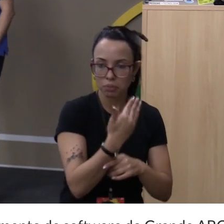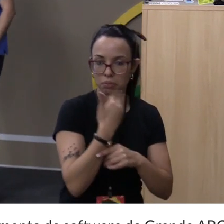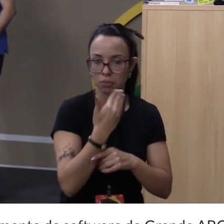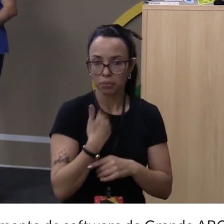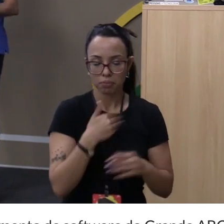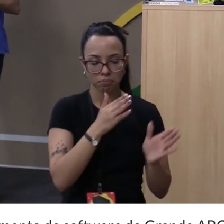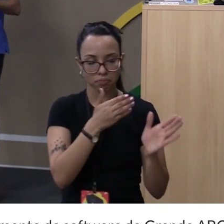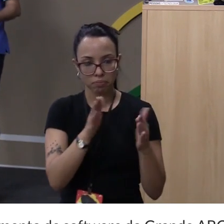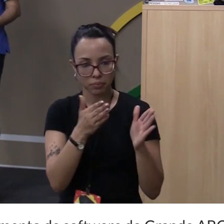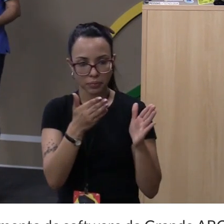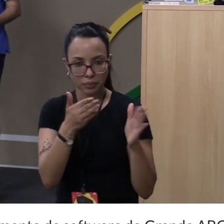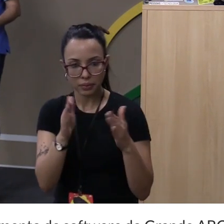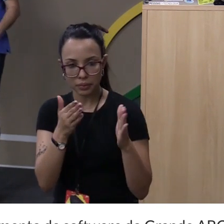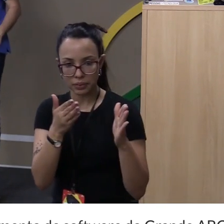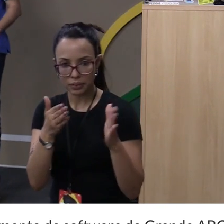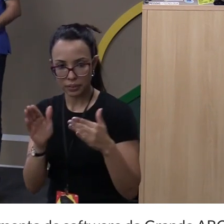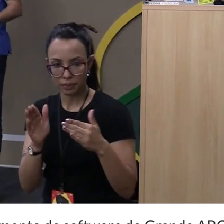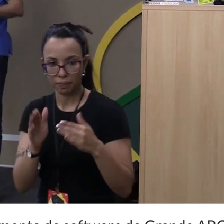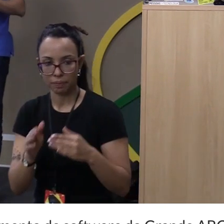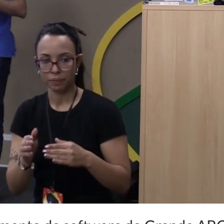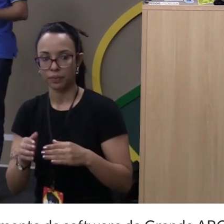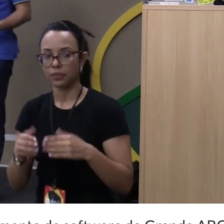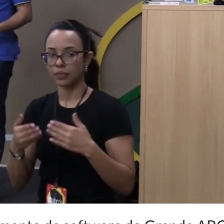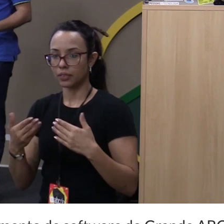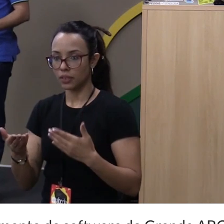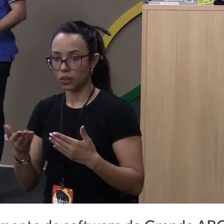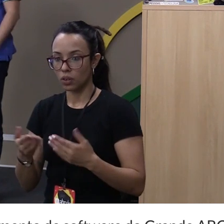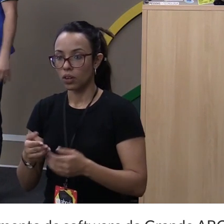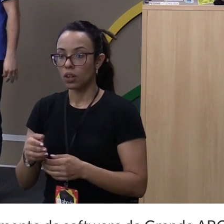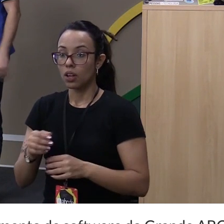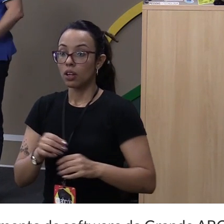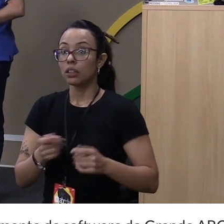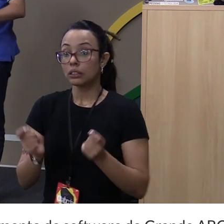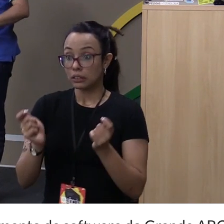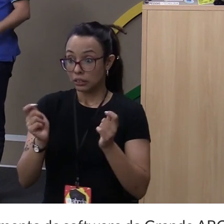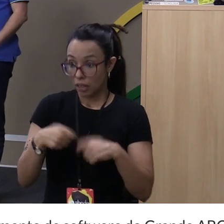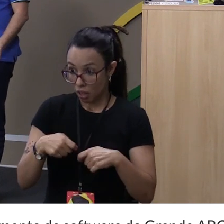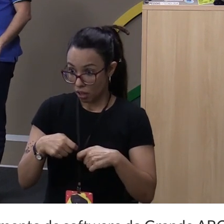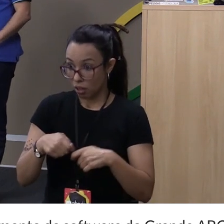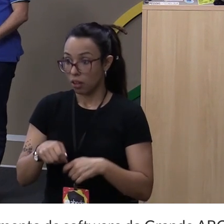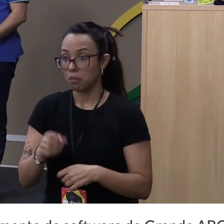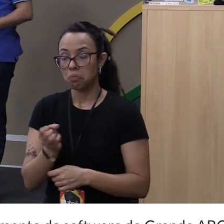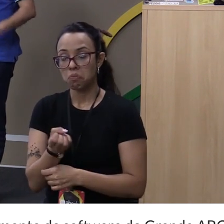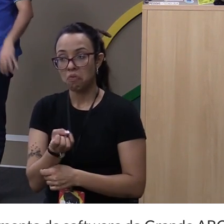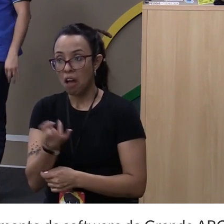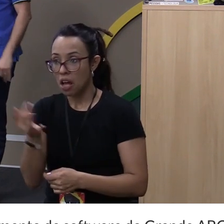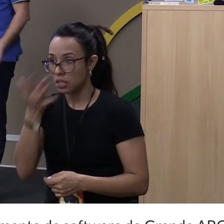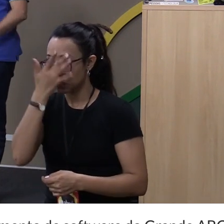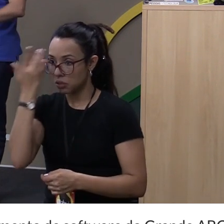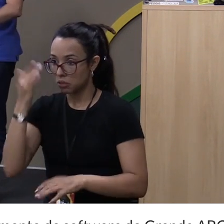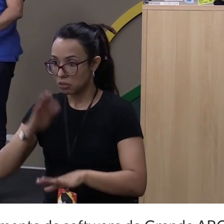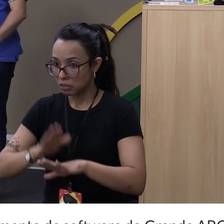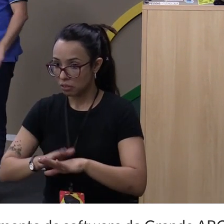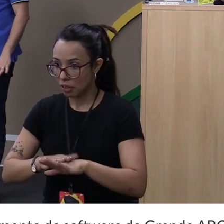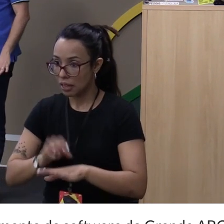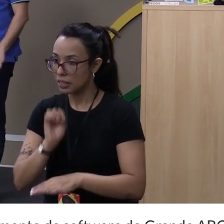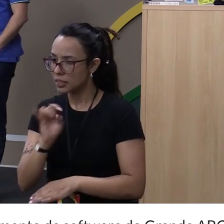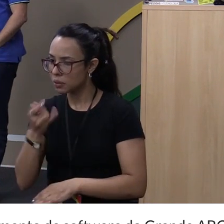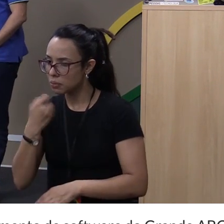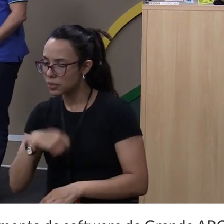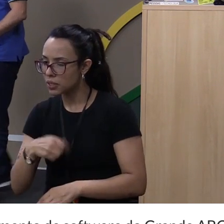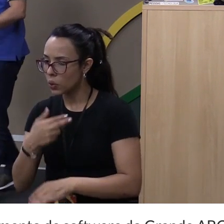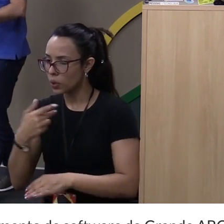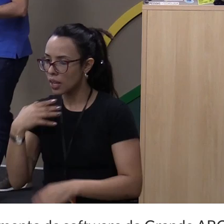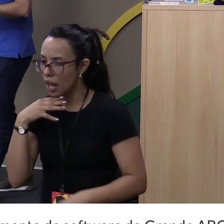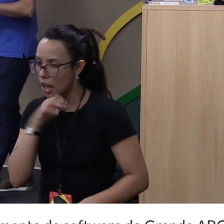processamento. Funciona. Muita gente faz. De vez em quando, quando eu preciso fazer uma coisa muito rápida, às vezes eu uso isso aqui também.